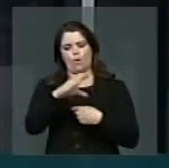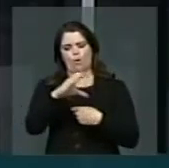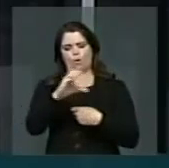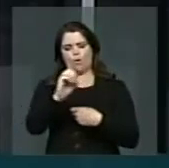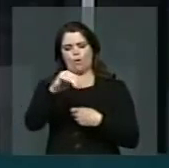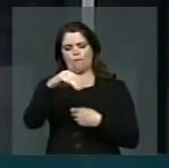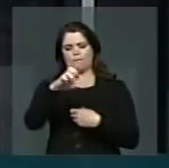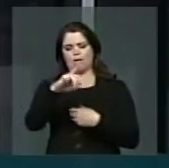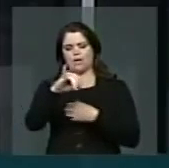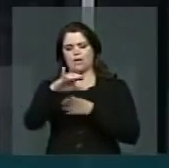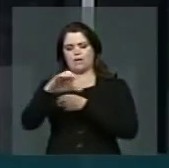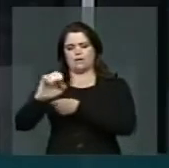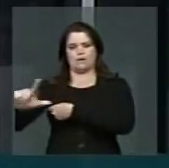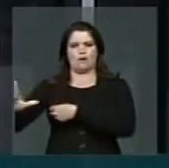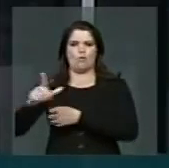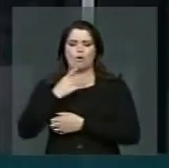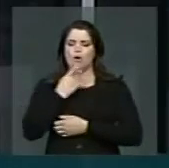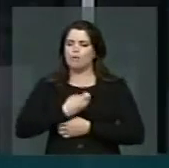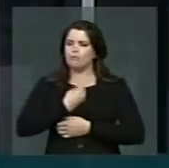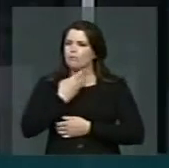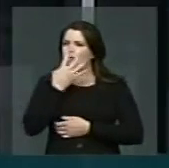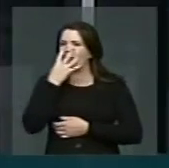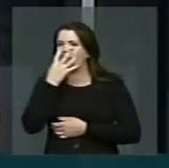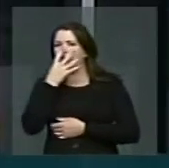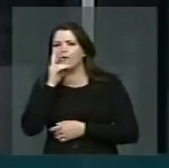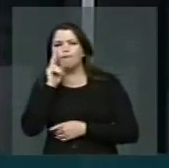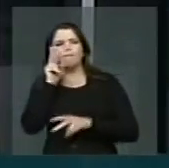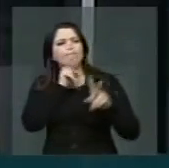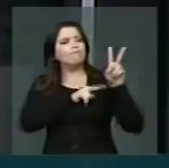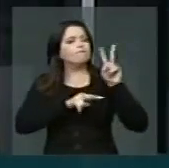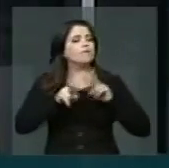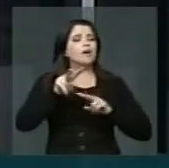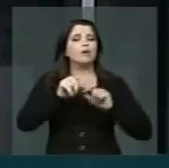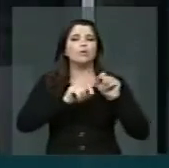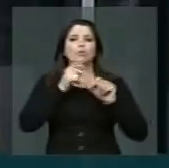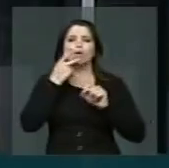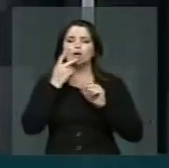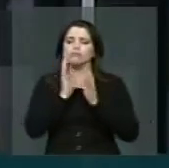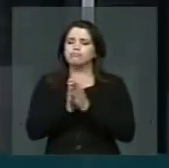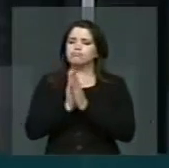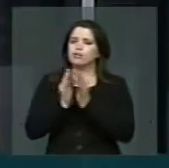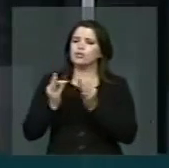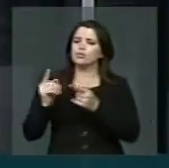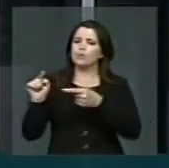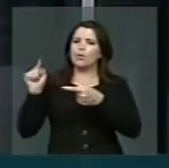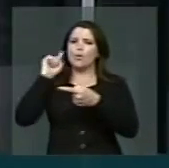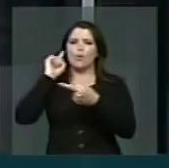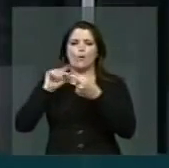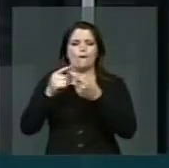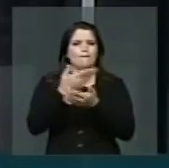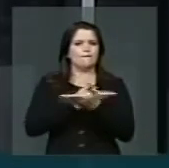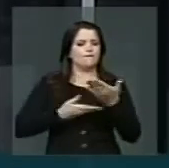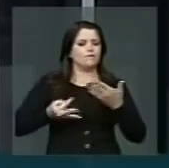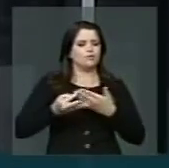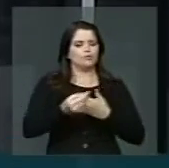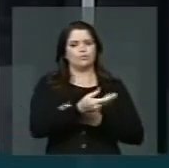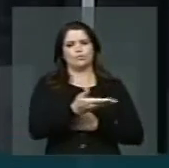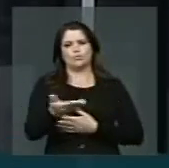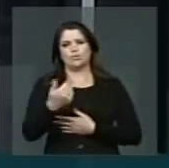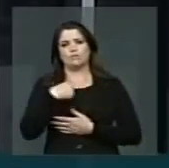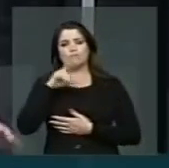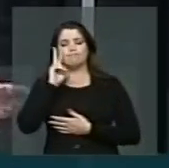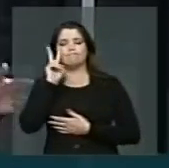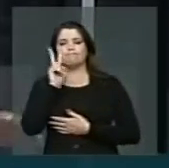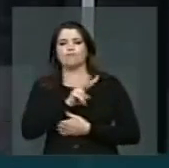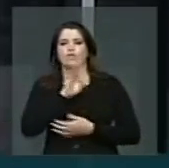estava lá, olhando e comungando com os senhores para poder exatamente ver